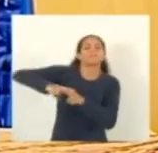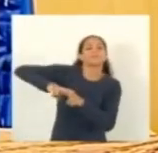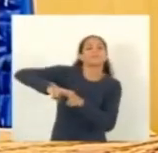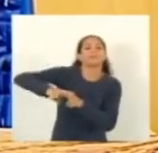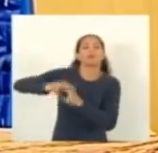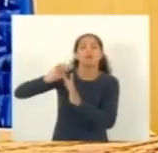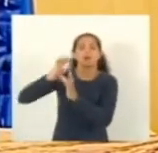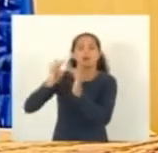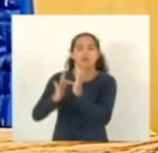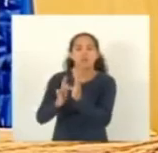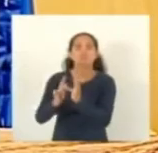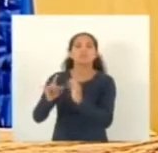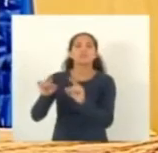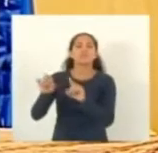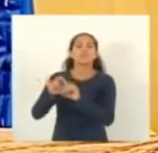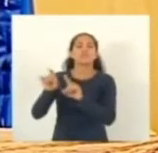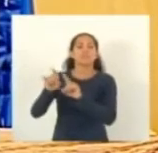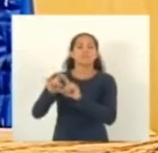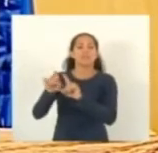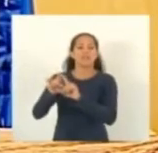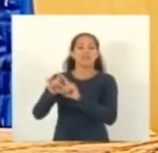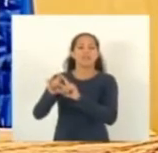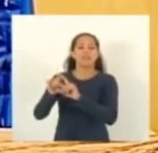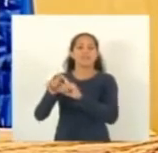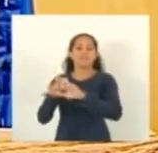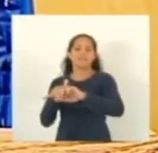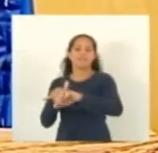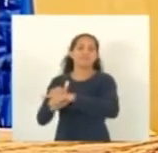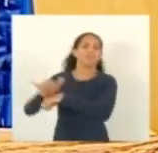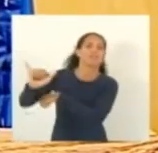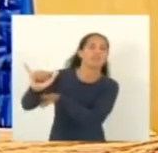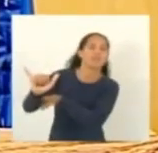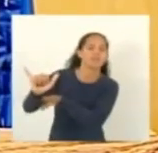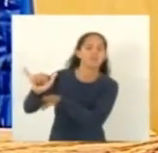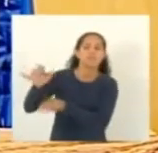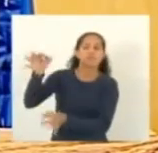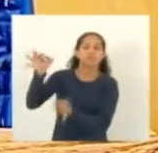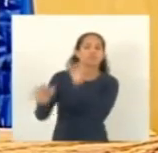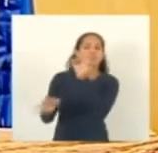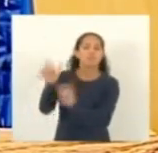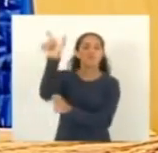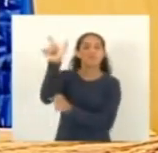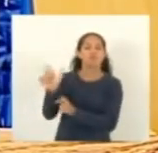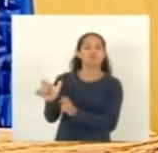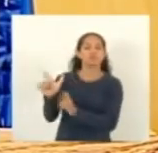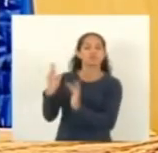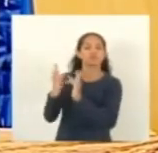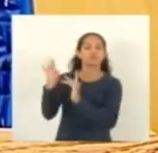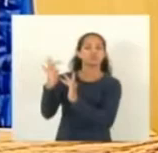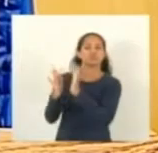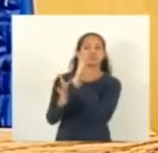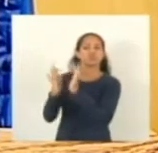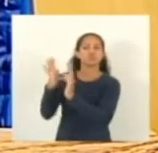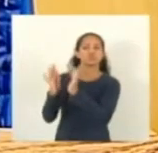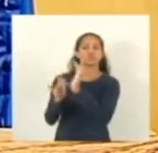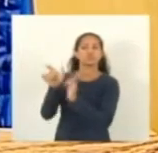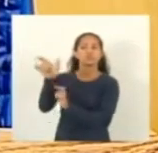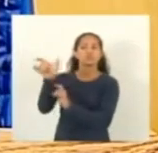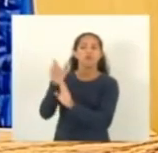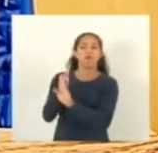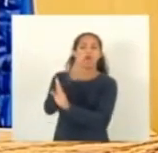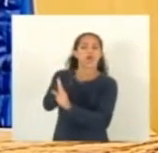as traições e como se deu o julgamento de Jesus também ali está imbuído de uma